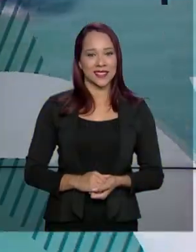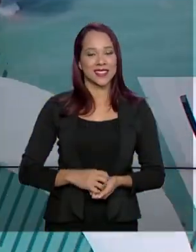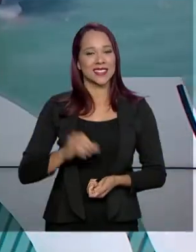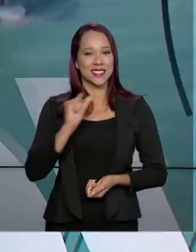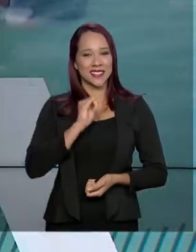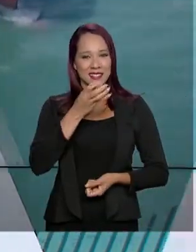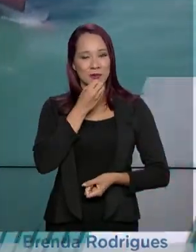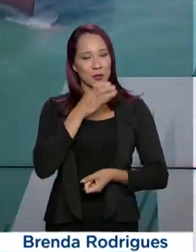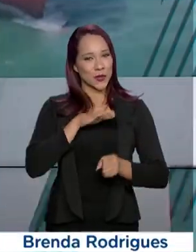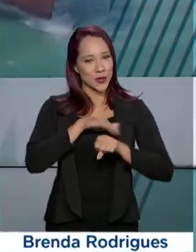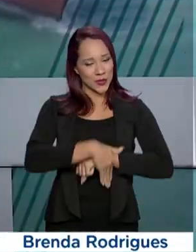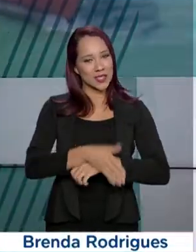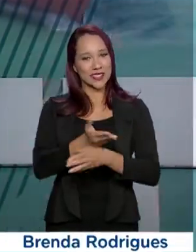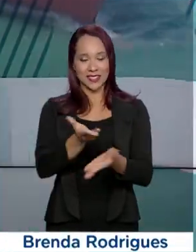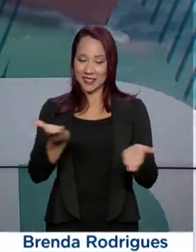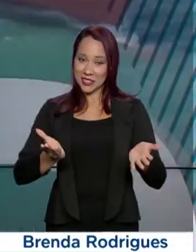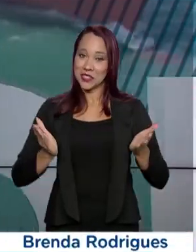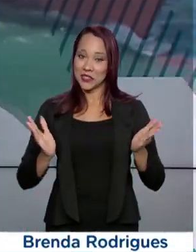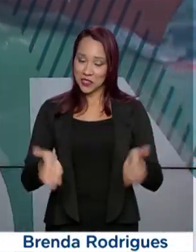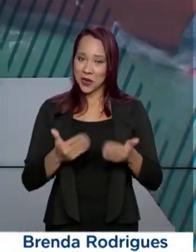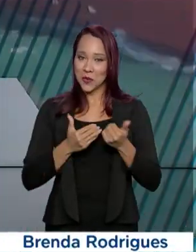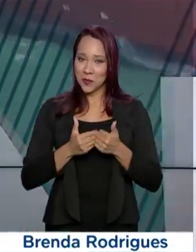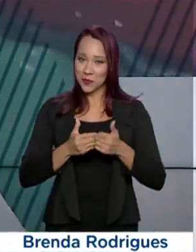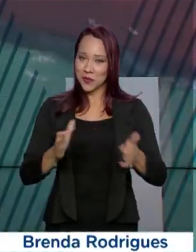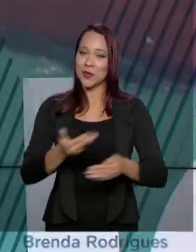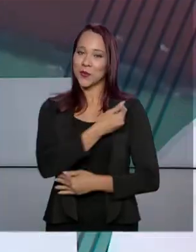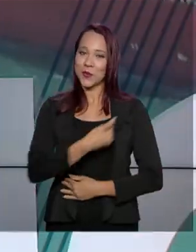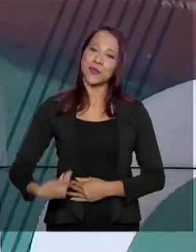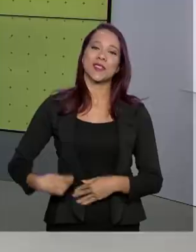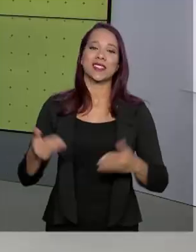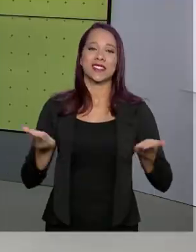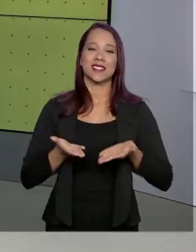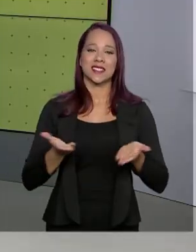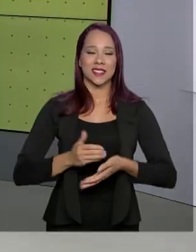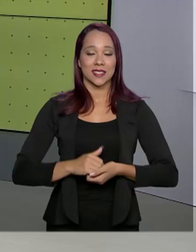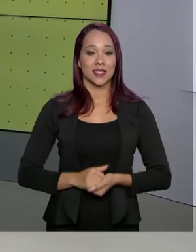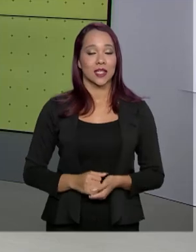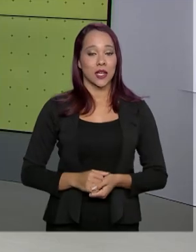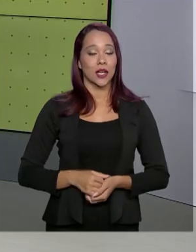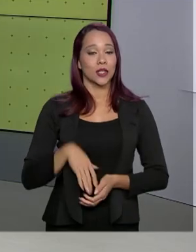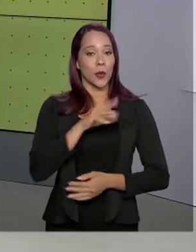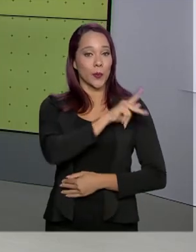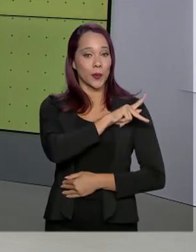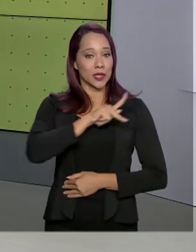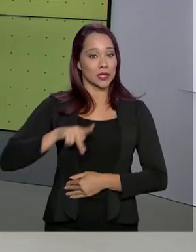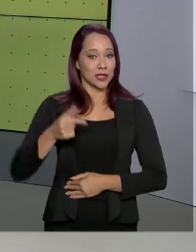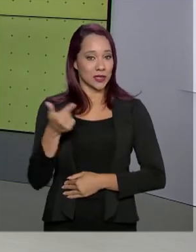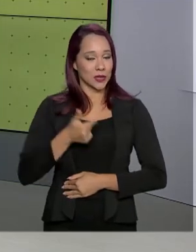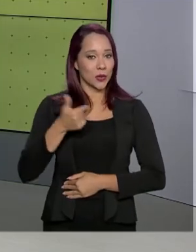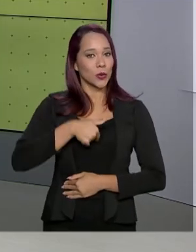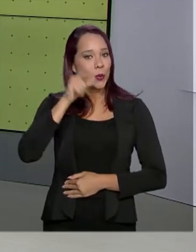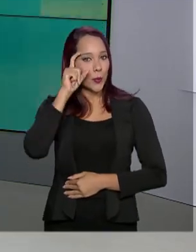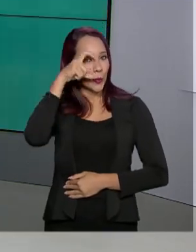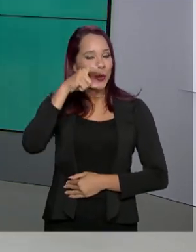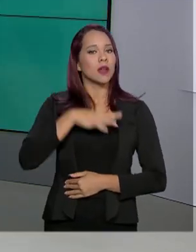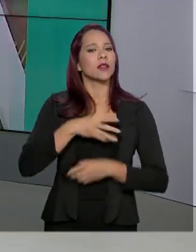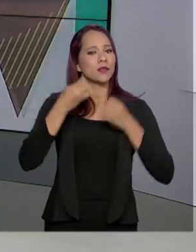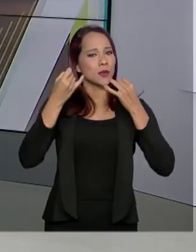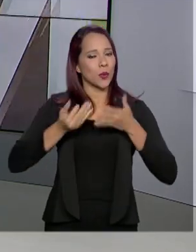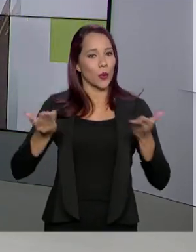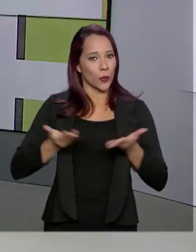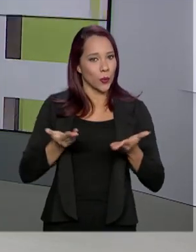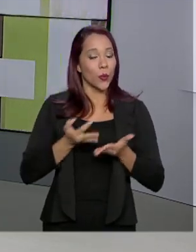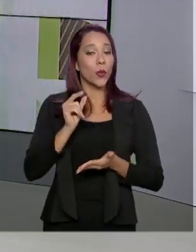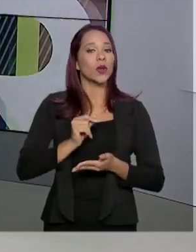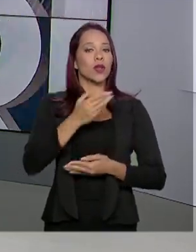Olá, boa noite para você. Já estamos no ar com o Governo Agora. O presidente em exercício, Hamilton Mourão, afirmou agora há pouco que